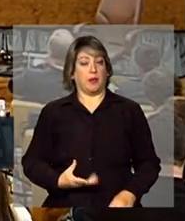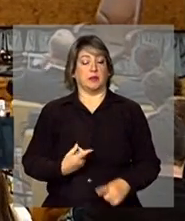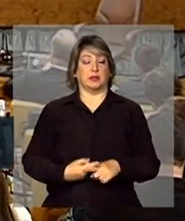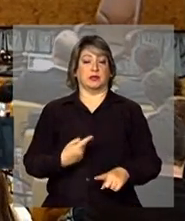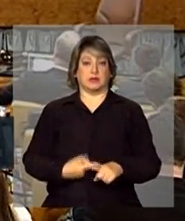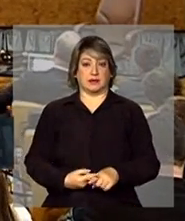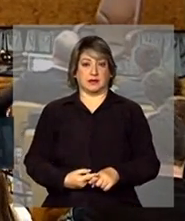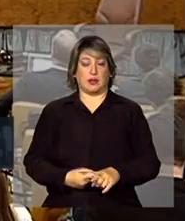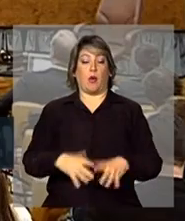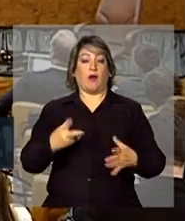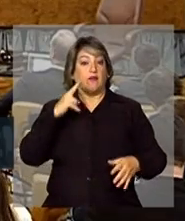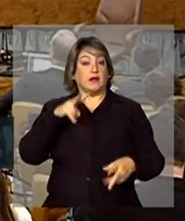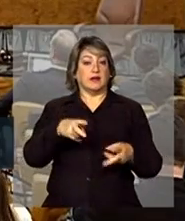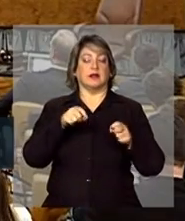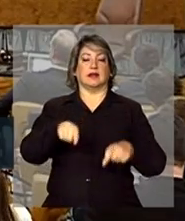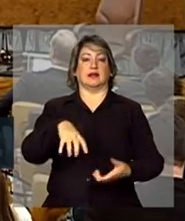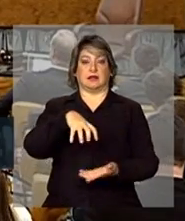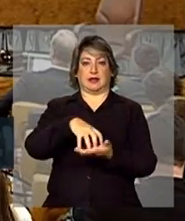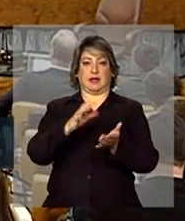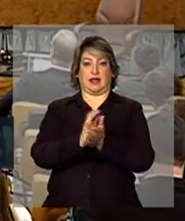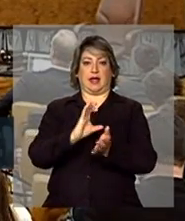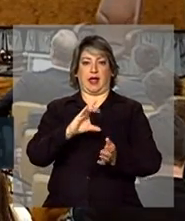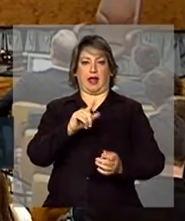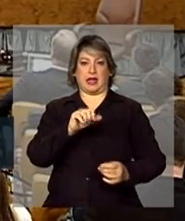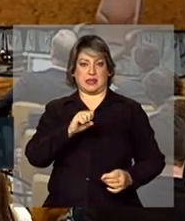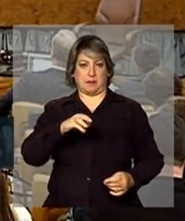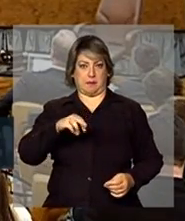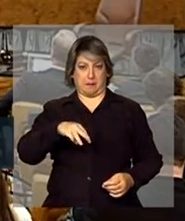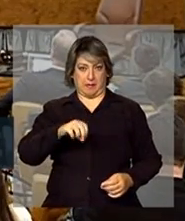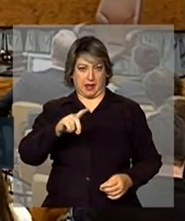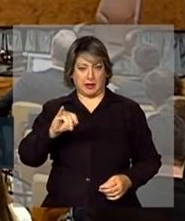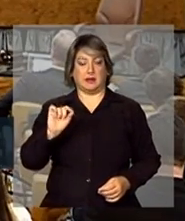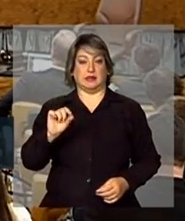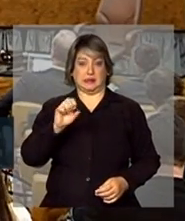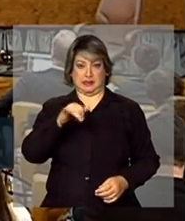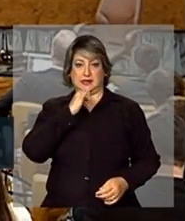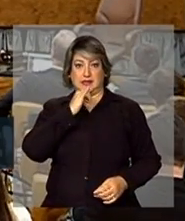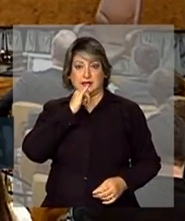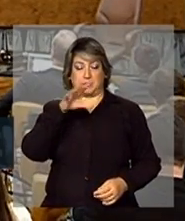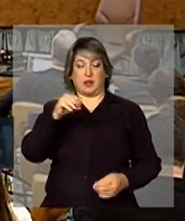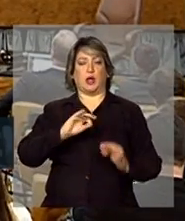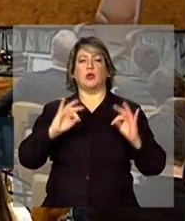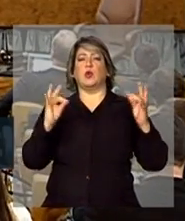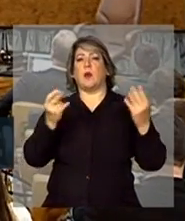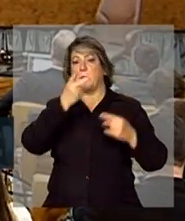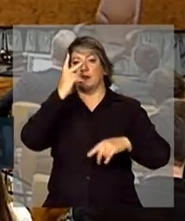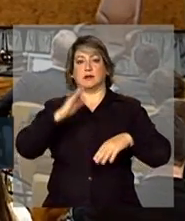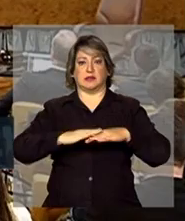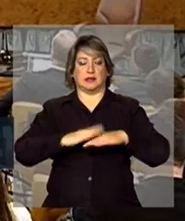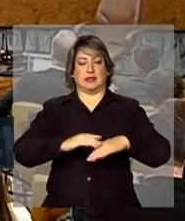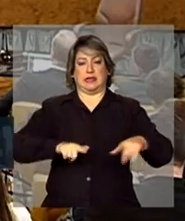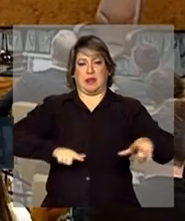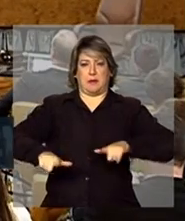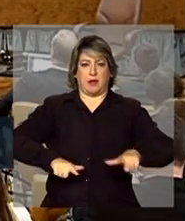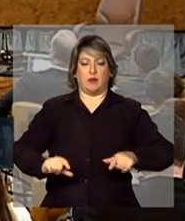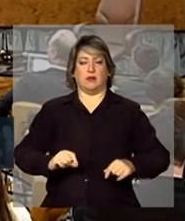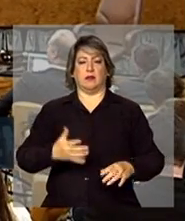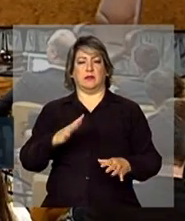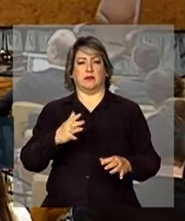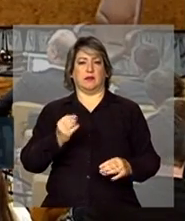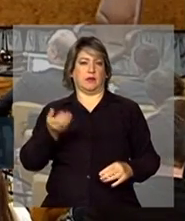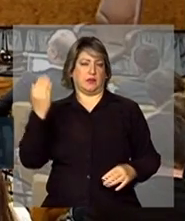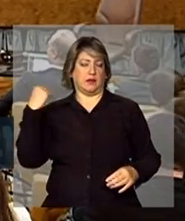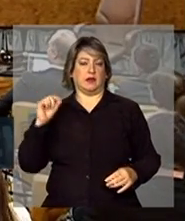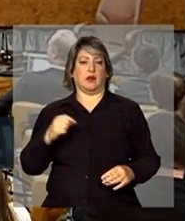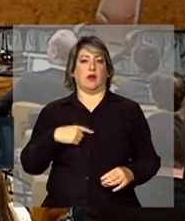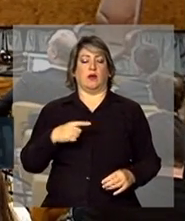observa que a classe média, se você pegar todos os trabalhadores, há 10 anos atrás, pouco mais de 40% de